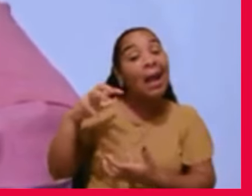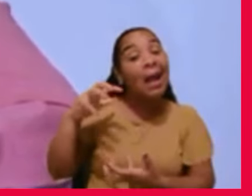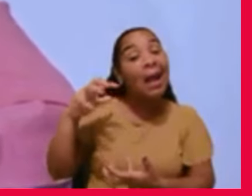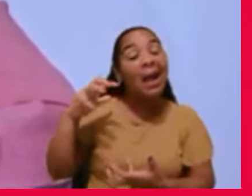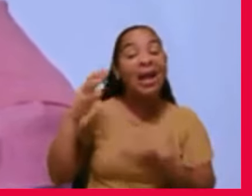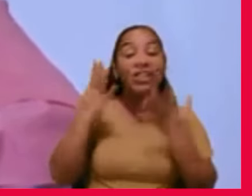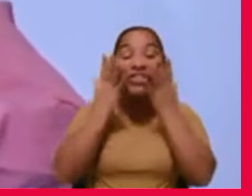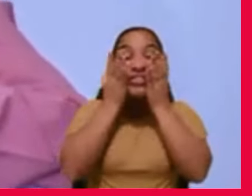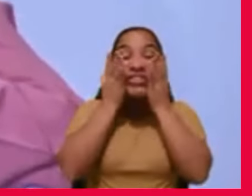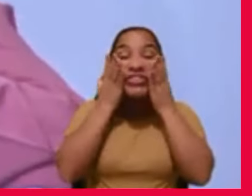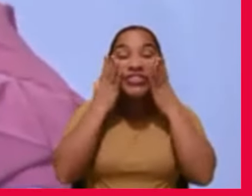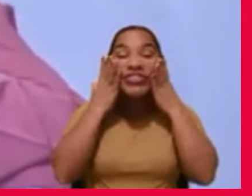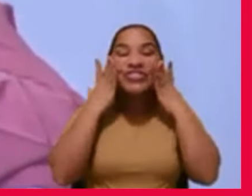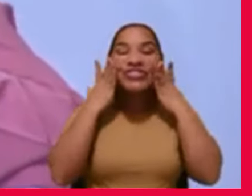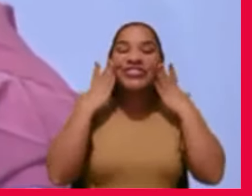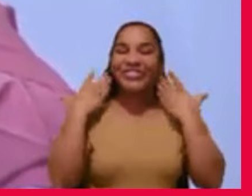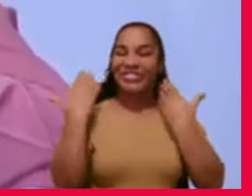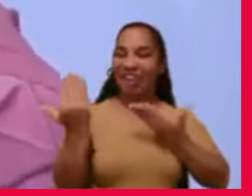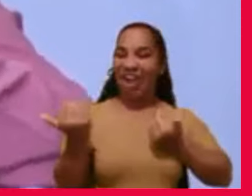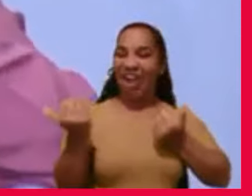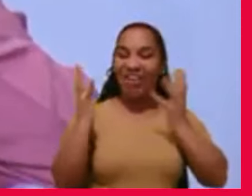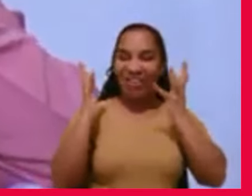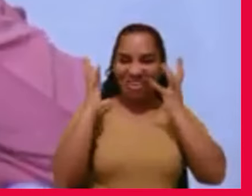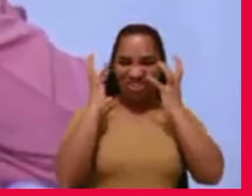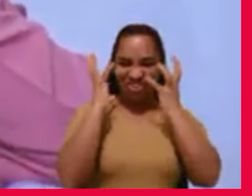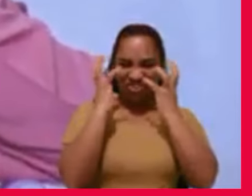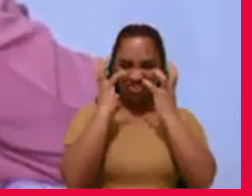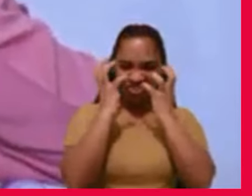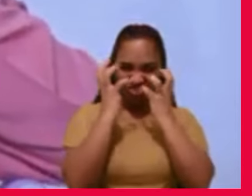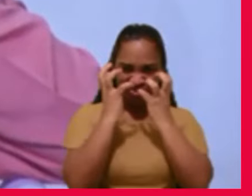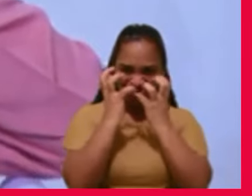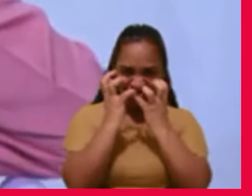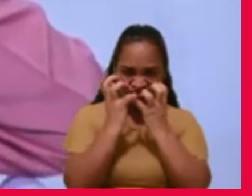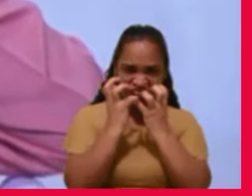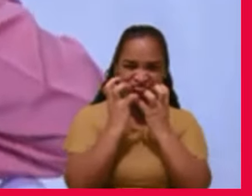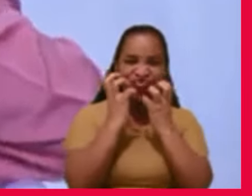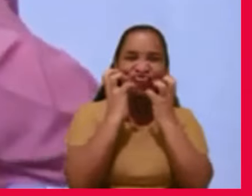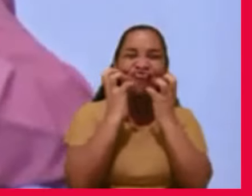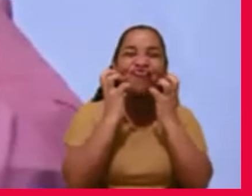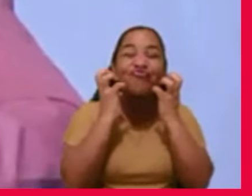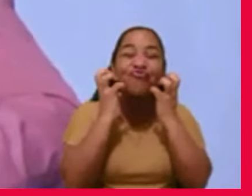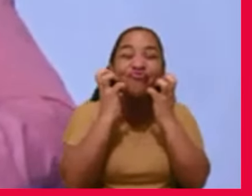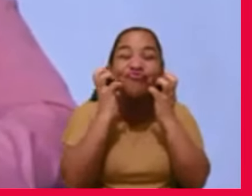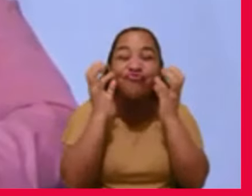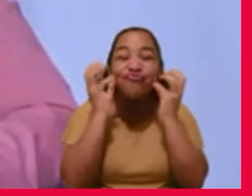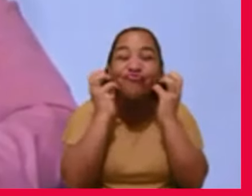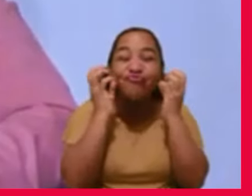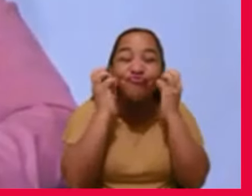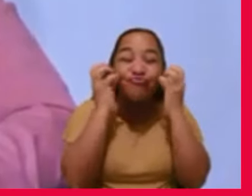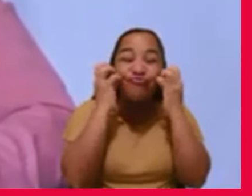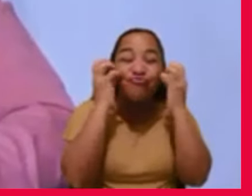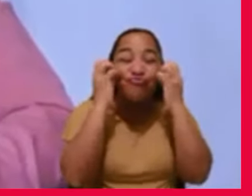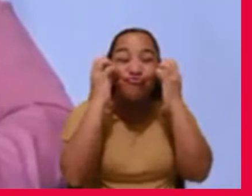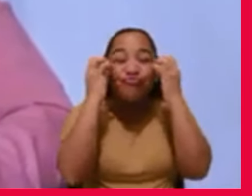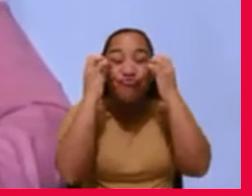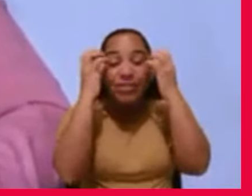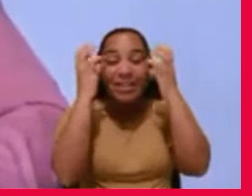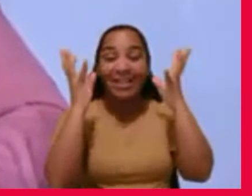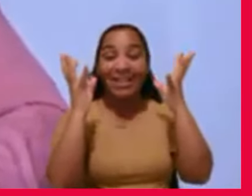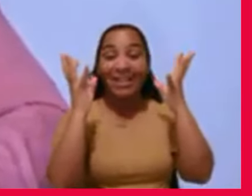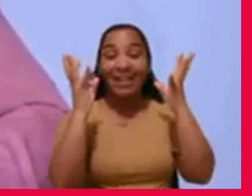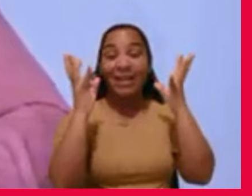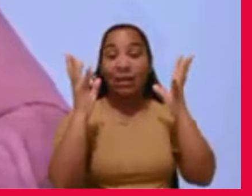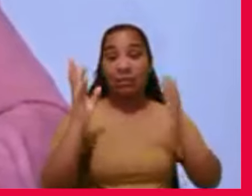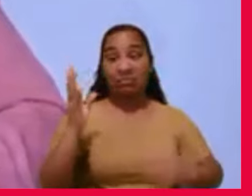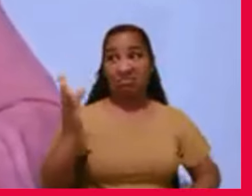que fizeram um plissado do rosto, foi ficando assim dobradinha, dobradinha, e uma coisa triste que